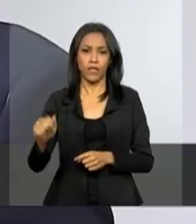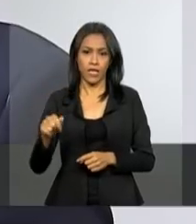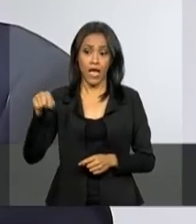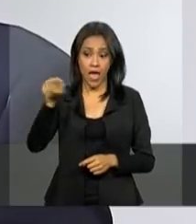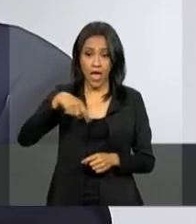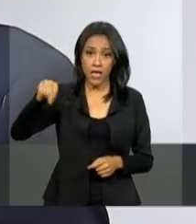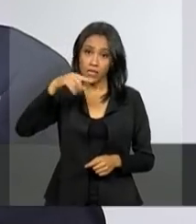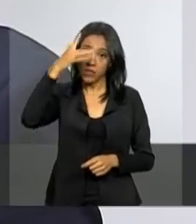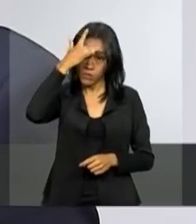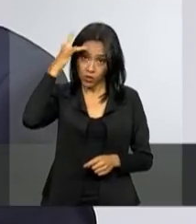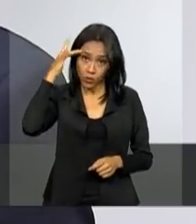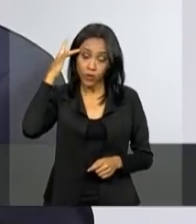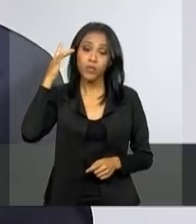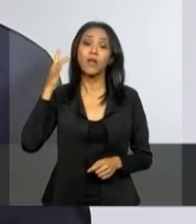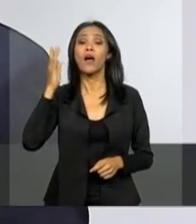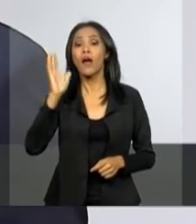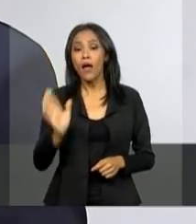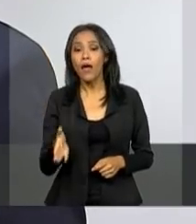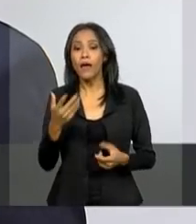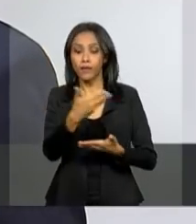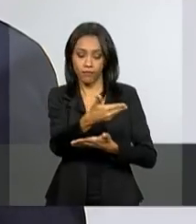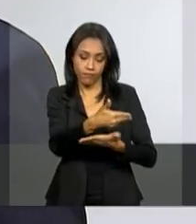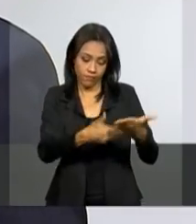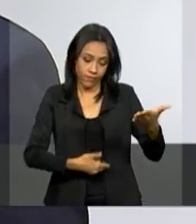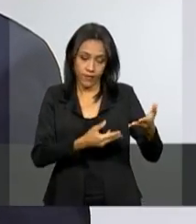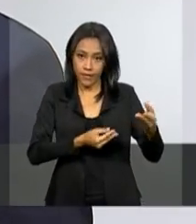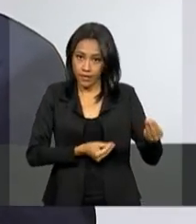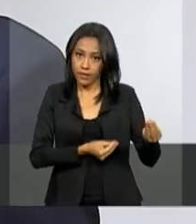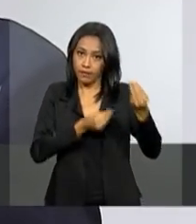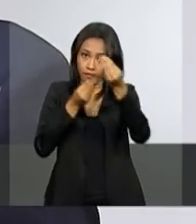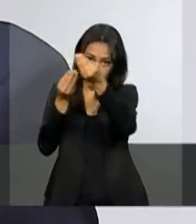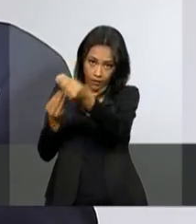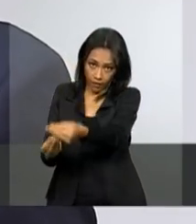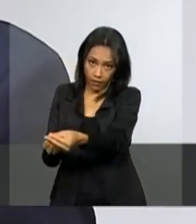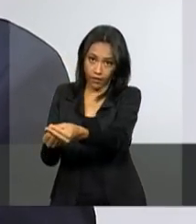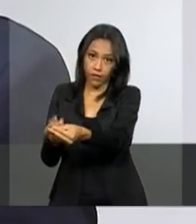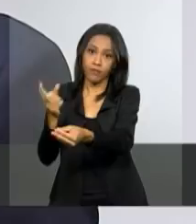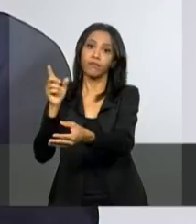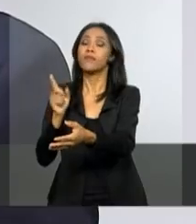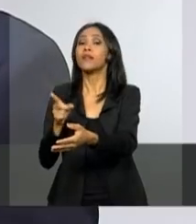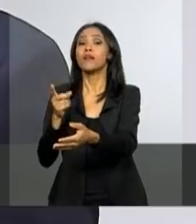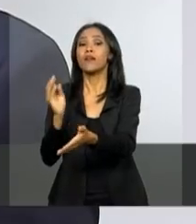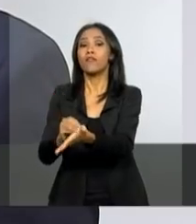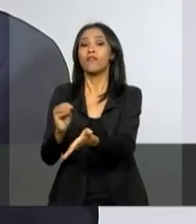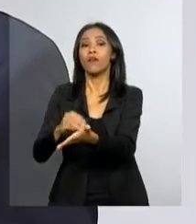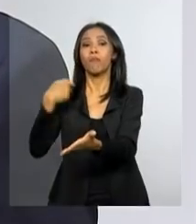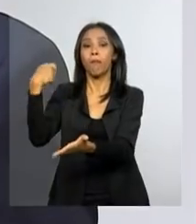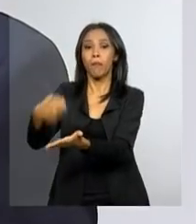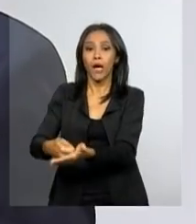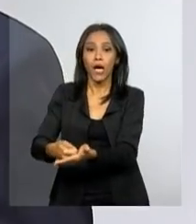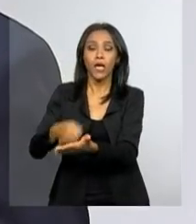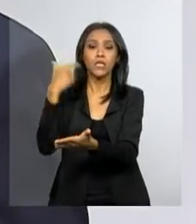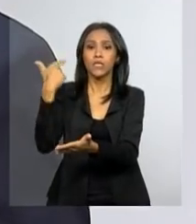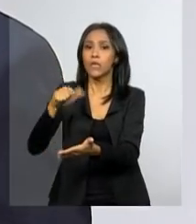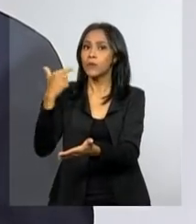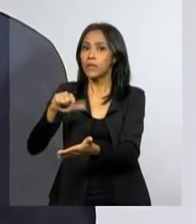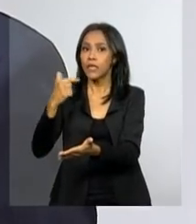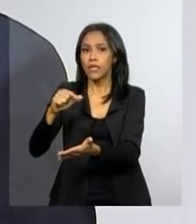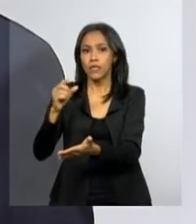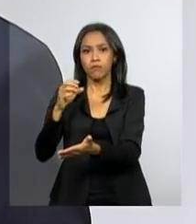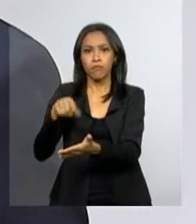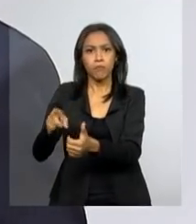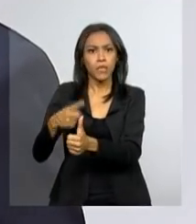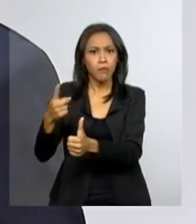eles são normalmente contribuintes que entregam a Declaração do Imposto de Renda à Pessoa Física com imposto a pagar. E eles não têm a tradição de consultar a sua